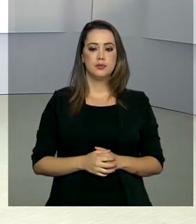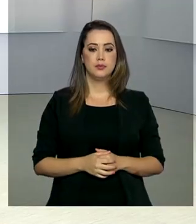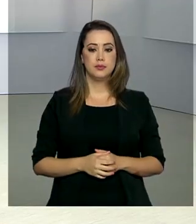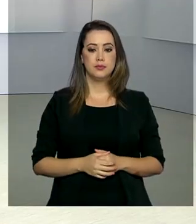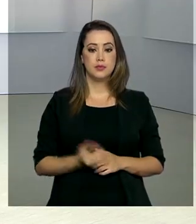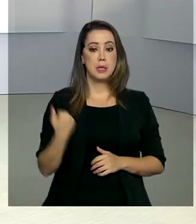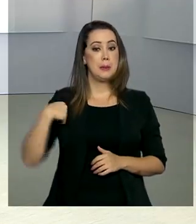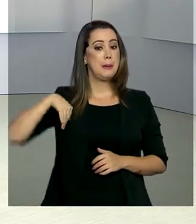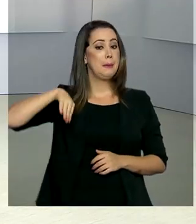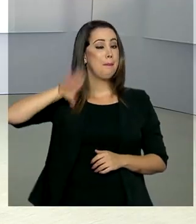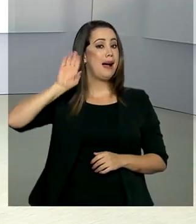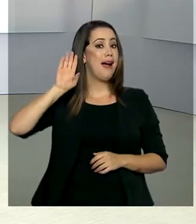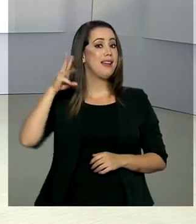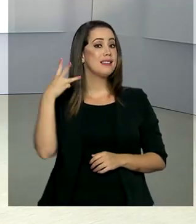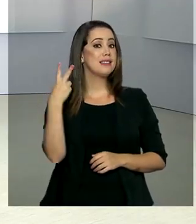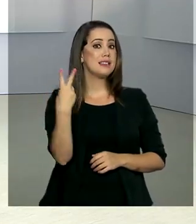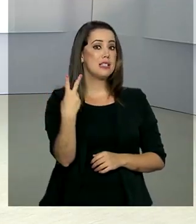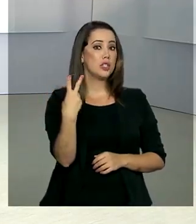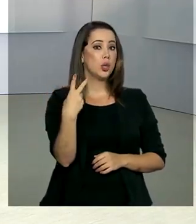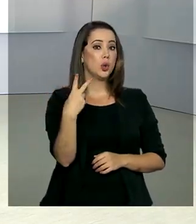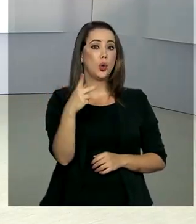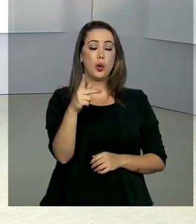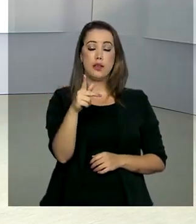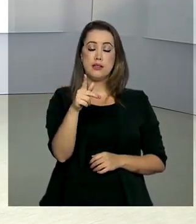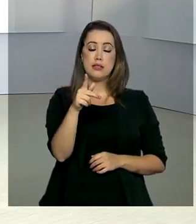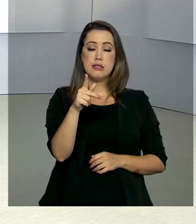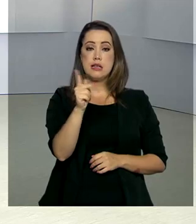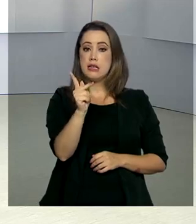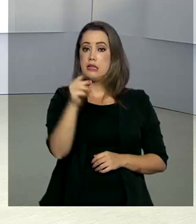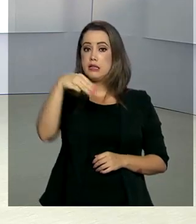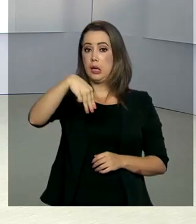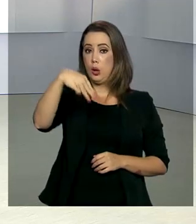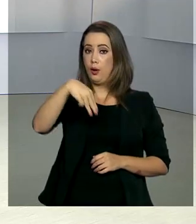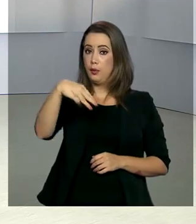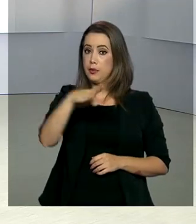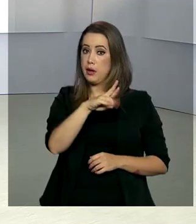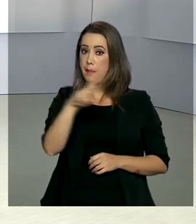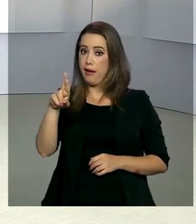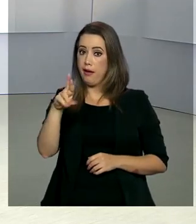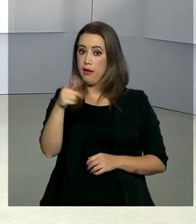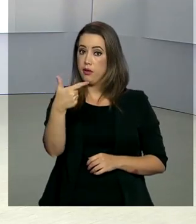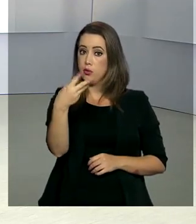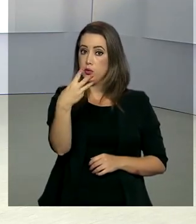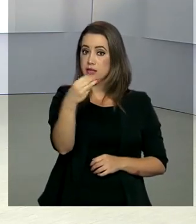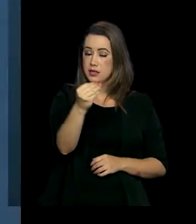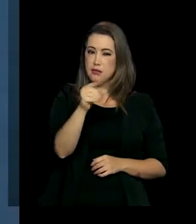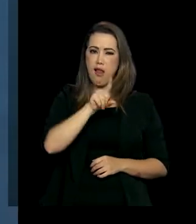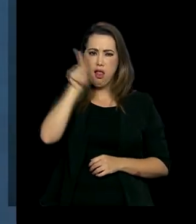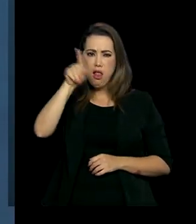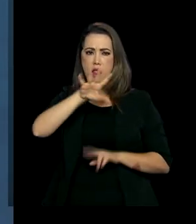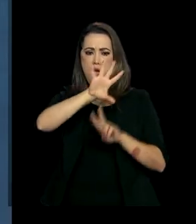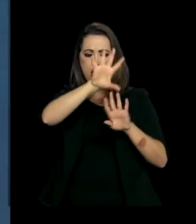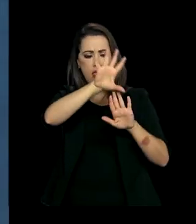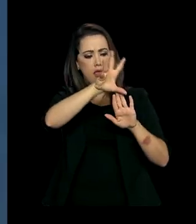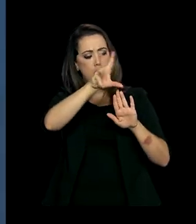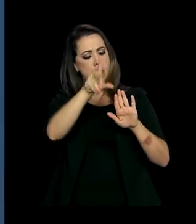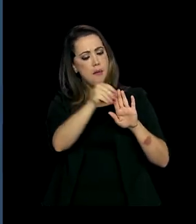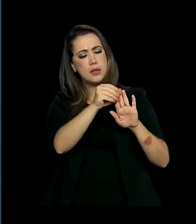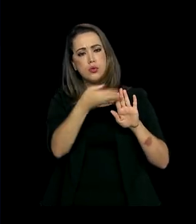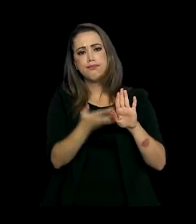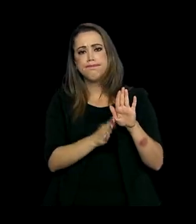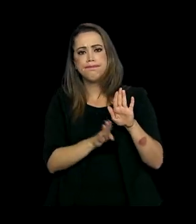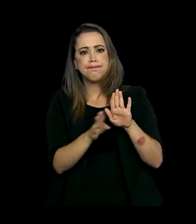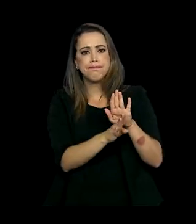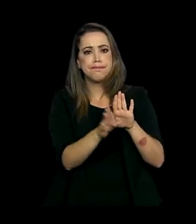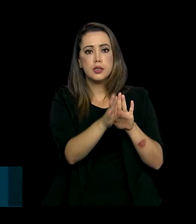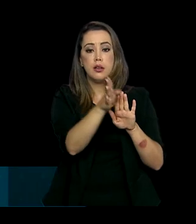Mais 32 quilômetros da rodovia BR-230, a Transamazônica, foram entregues neste fim de semana entre os